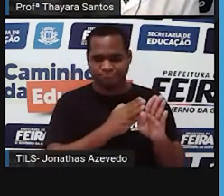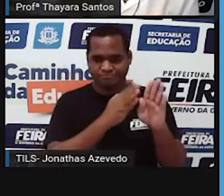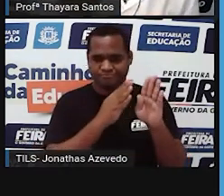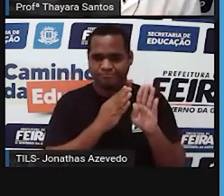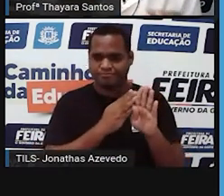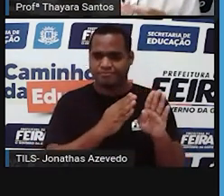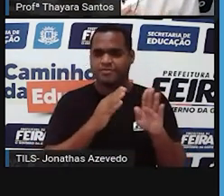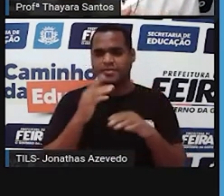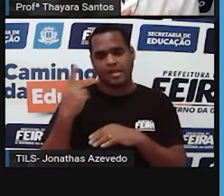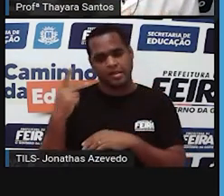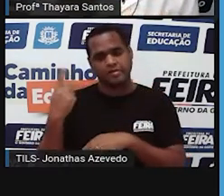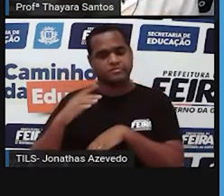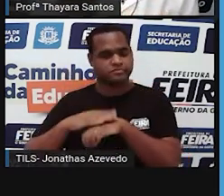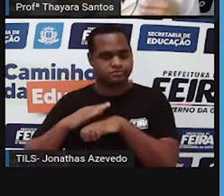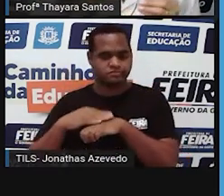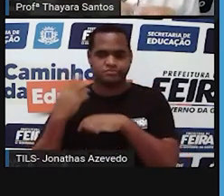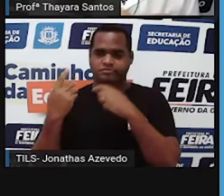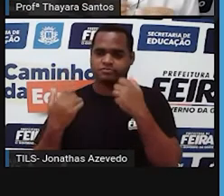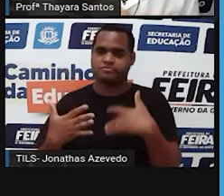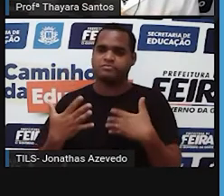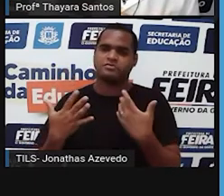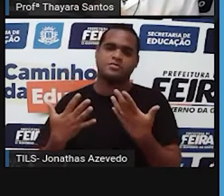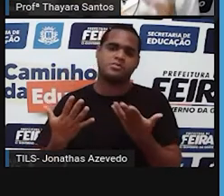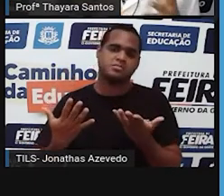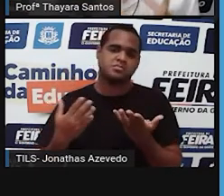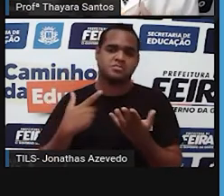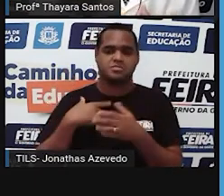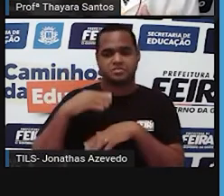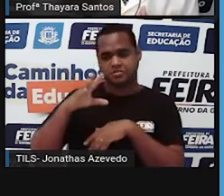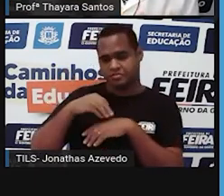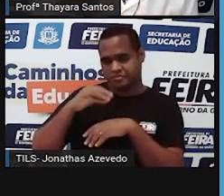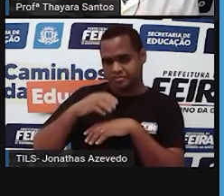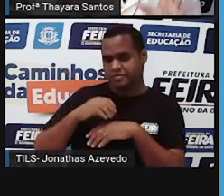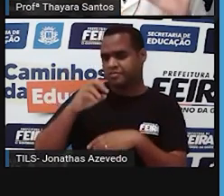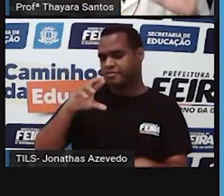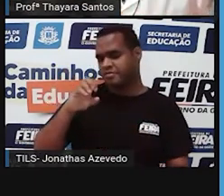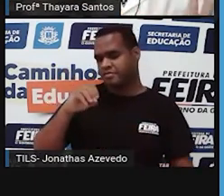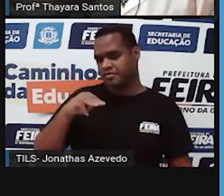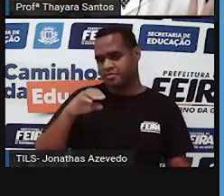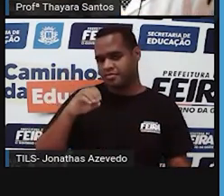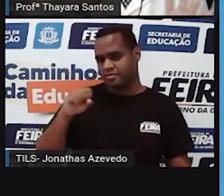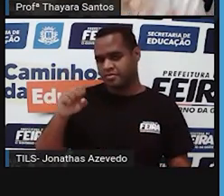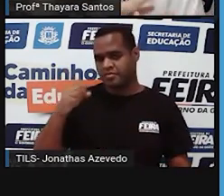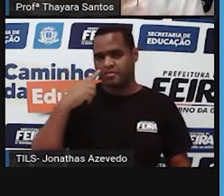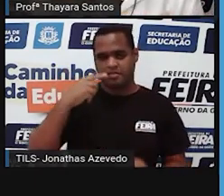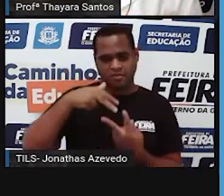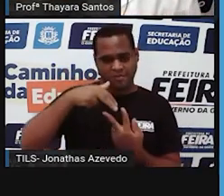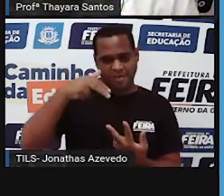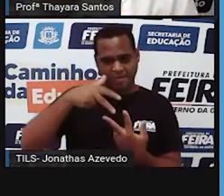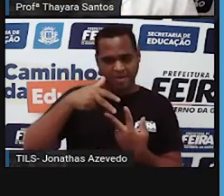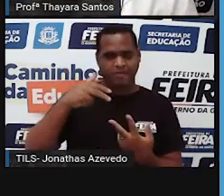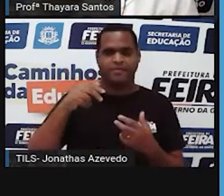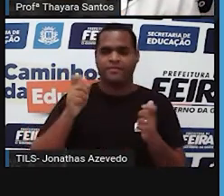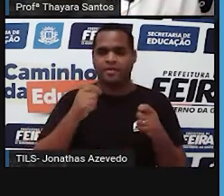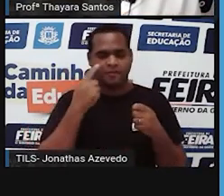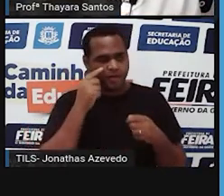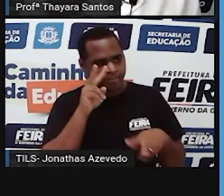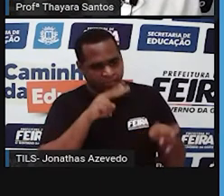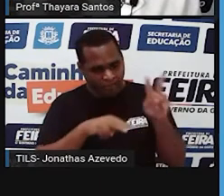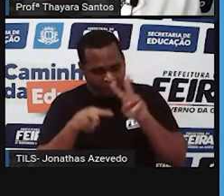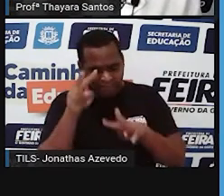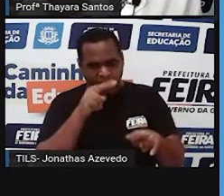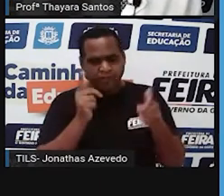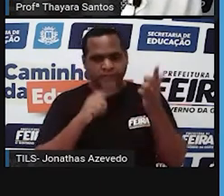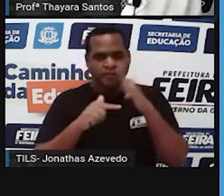indivíduo. É como se a gente pegasse todos os cromossomos daquele organismo e colocasse ali para a gente conseguir visualizar ele. Nesse